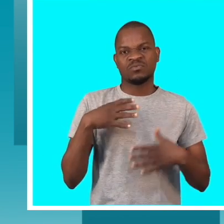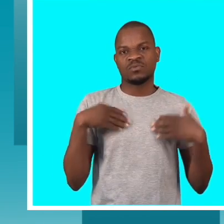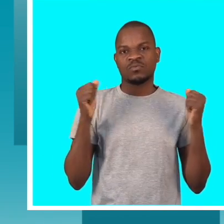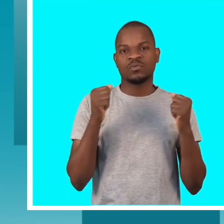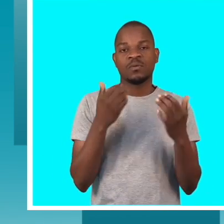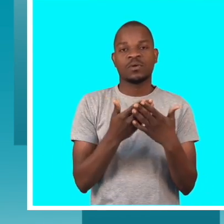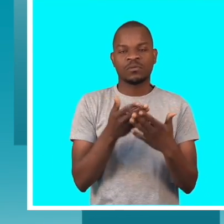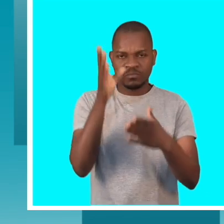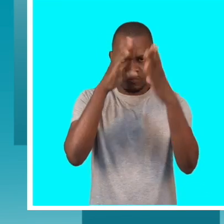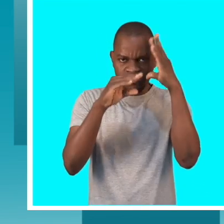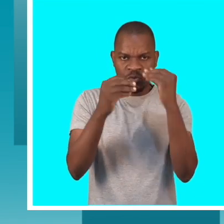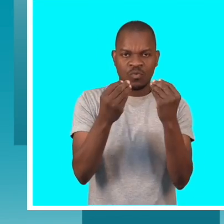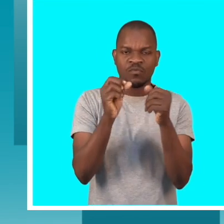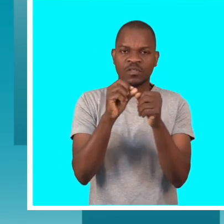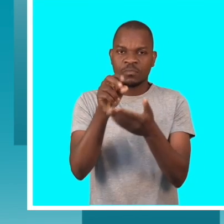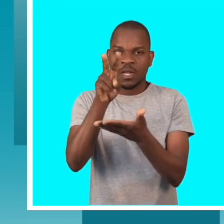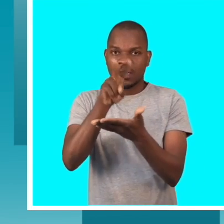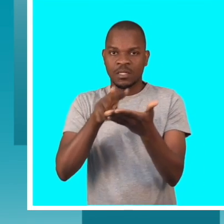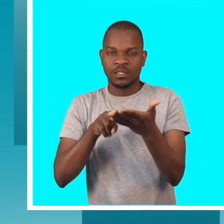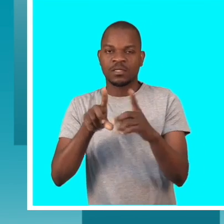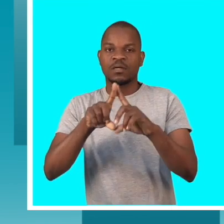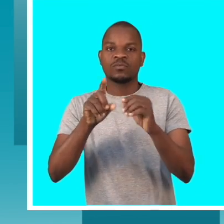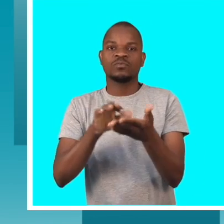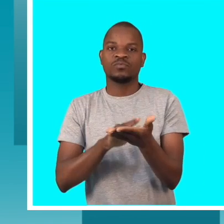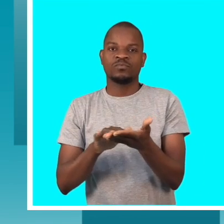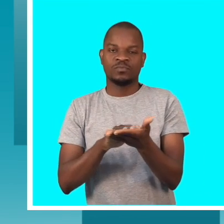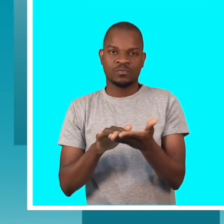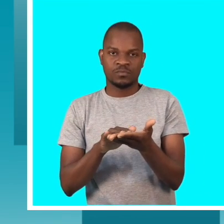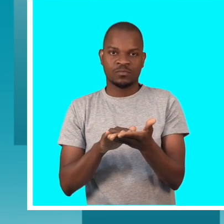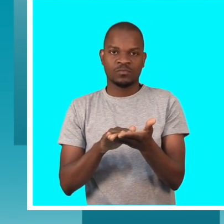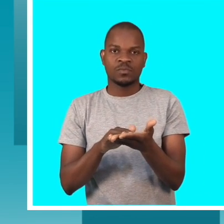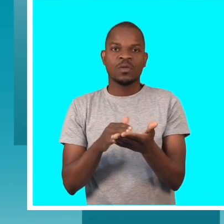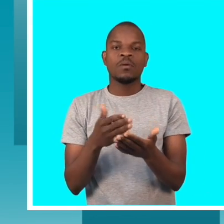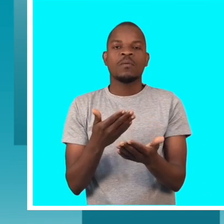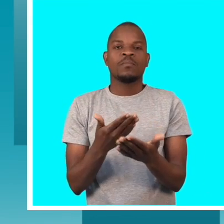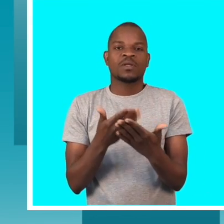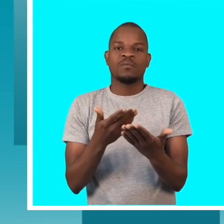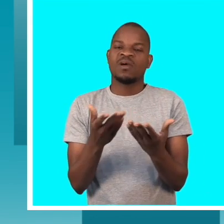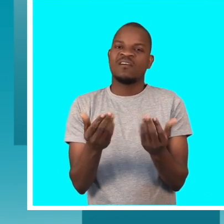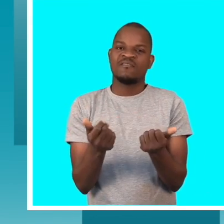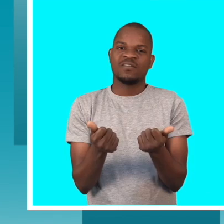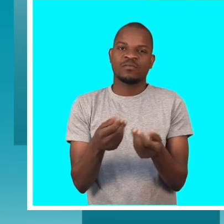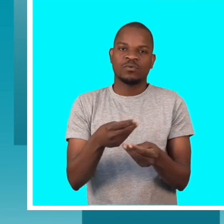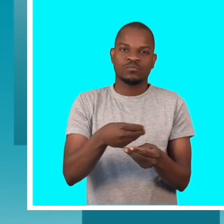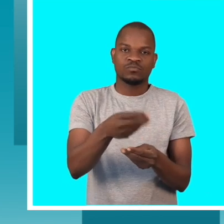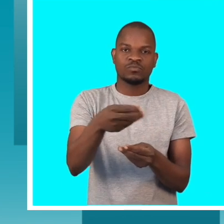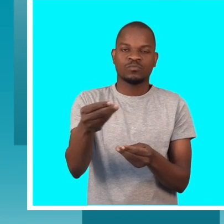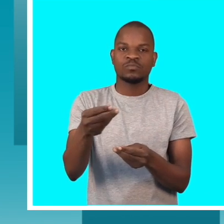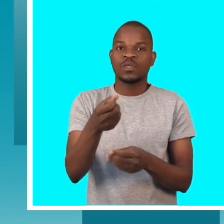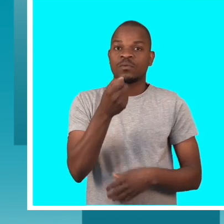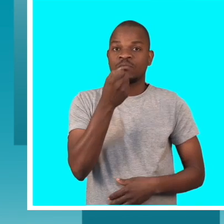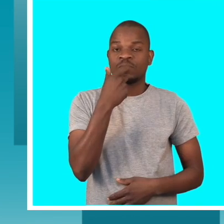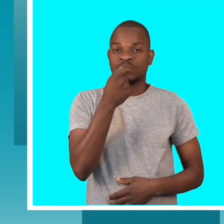e ler, de modo que possamos dispensar os medicamentos já com a